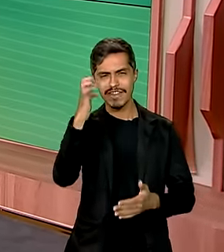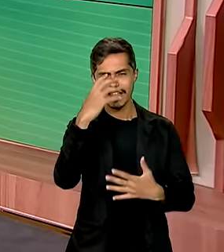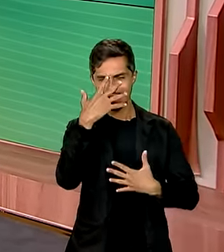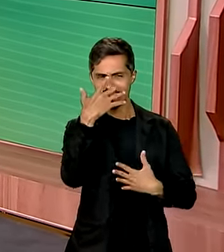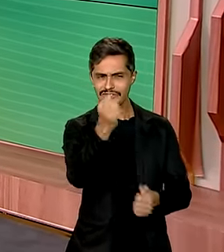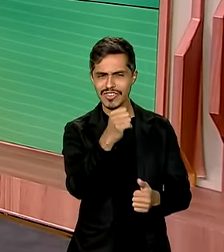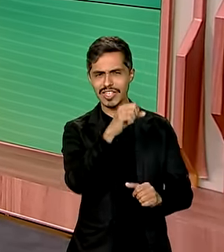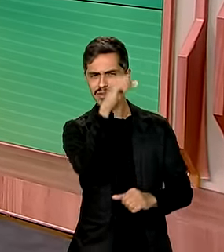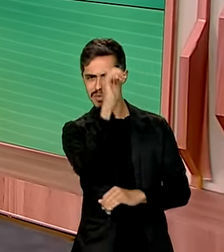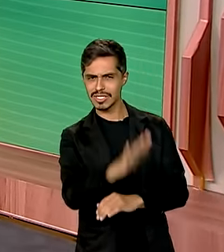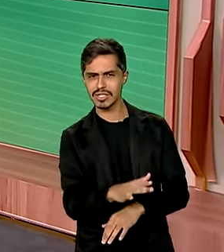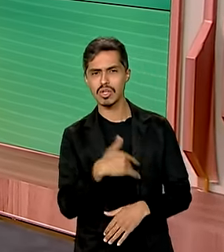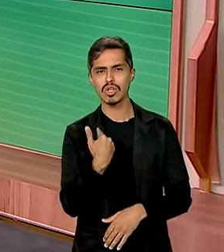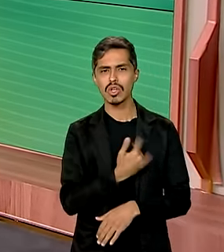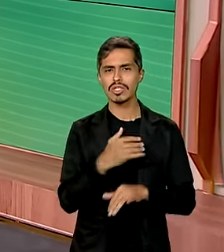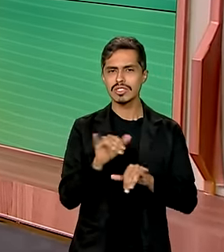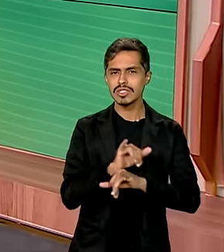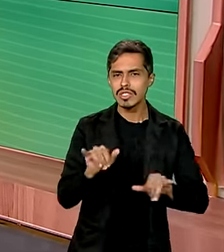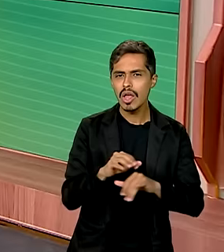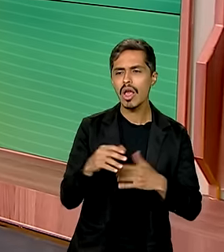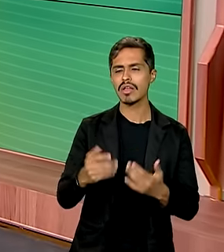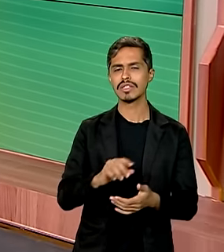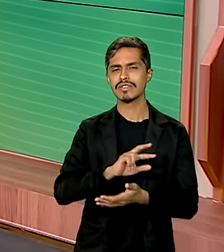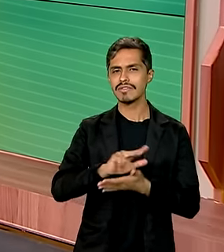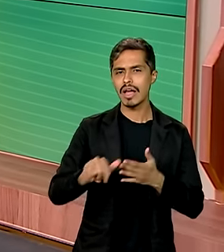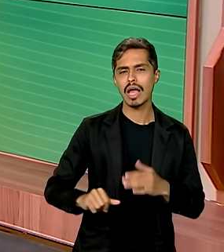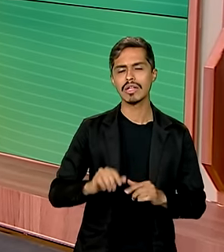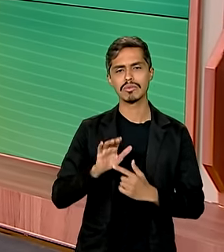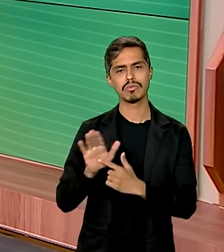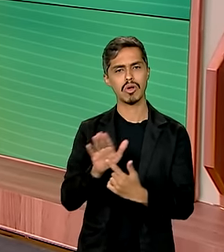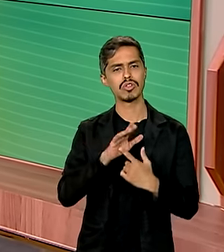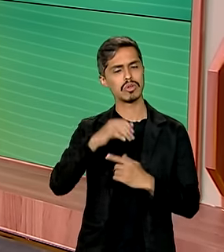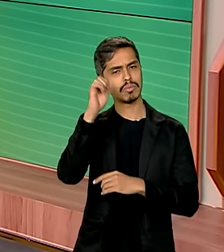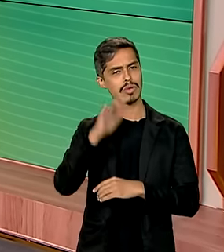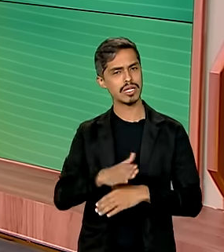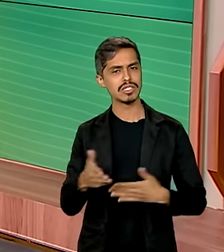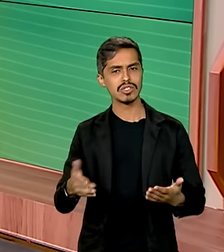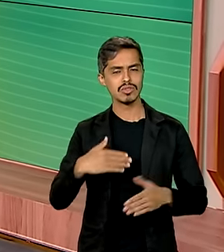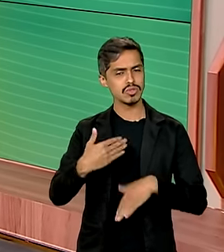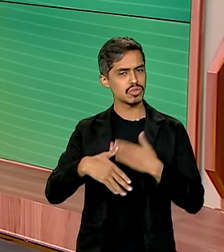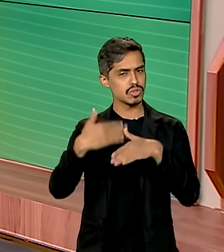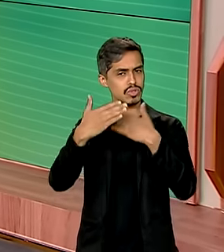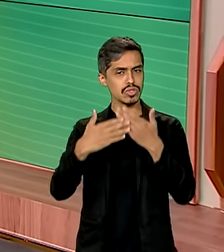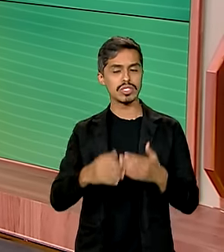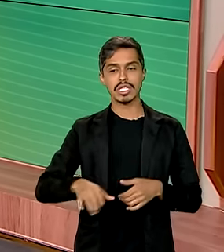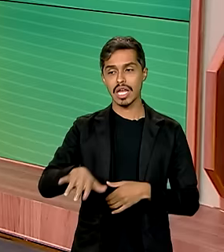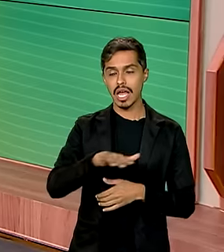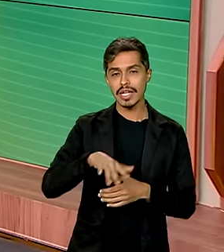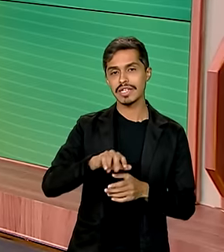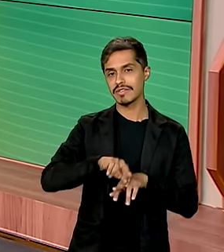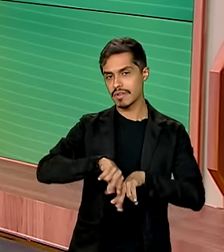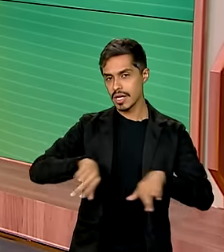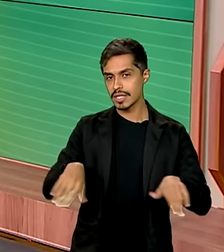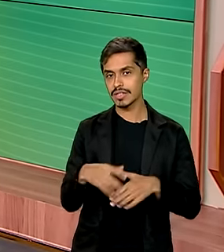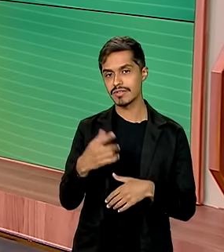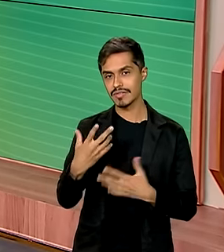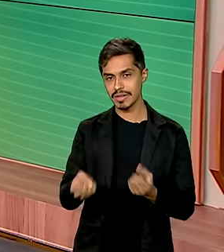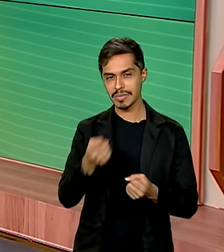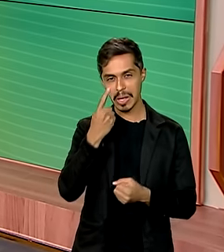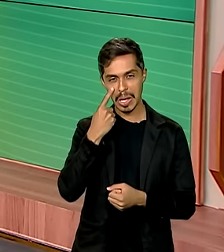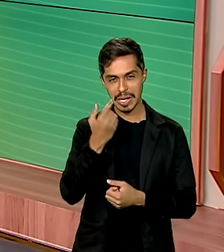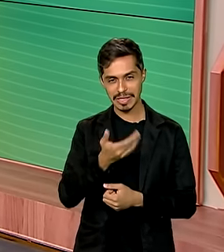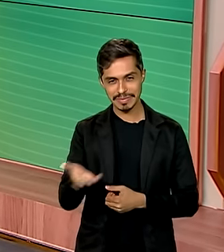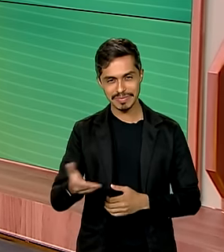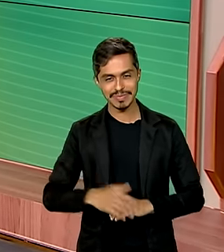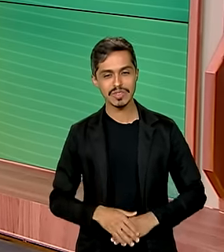notícias divulgadas ao longo da semana que mostram como o país está avançando em diferentes áreas. Vamos dar uma olhada então?